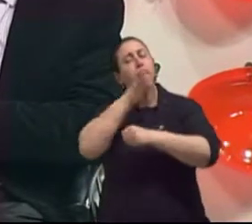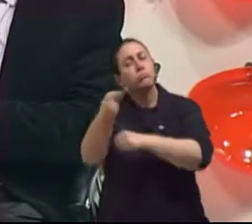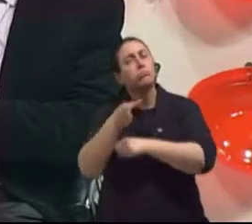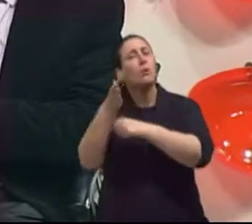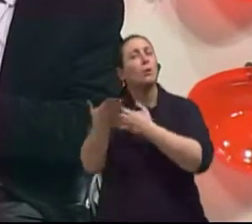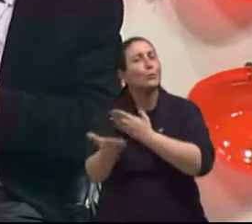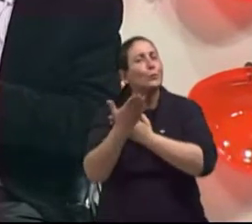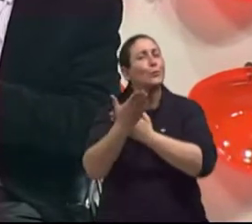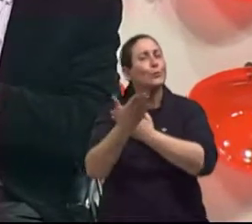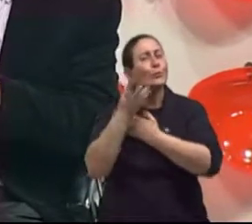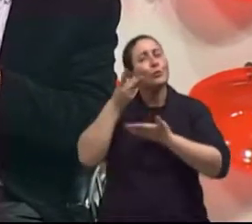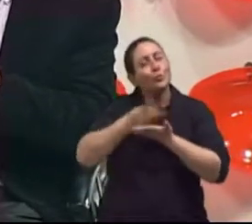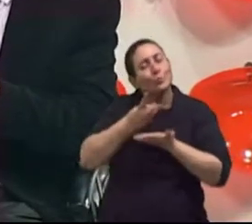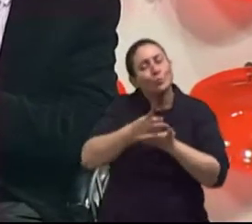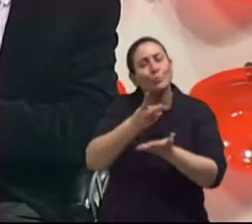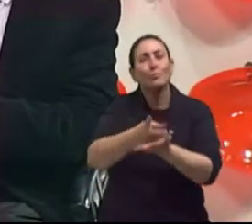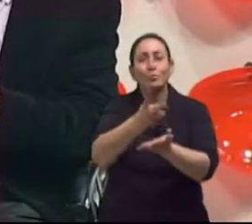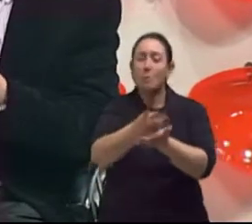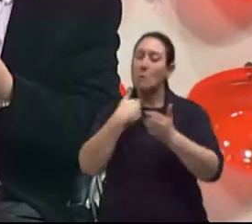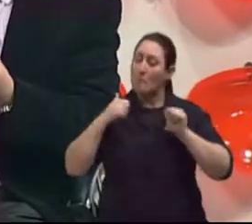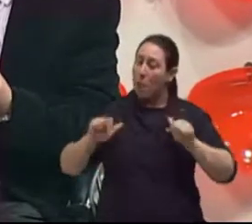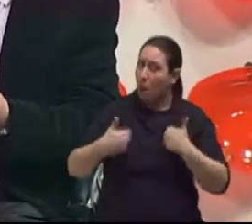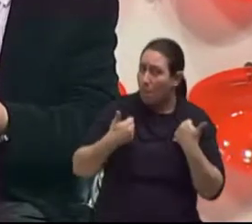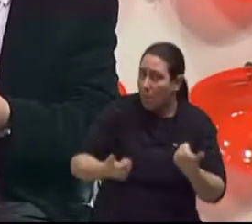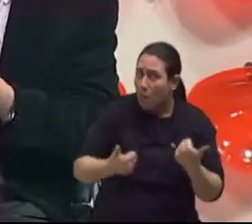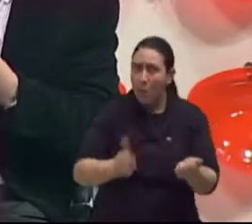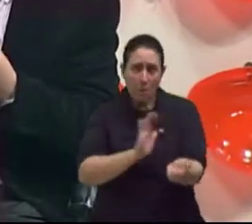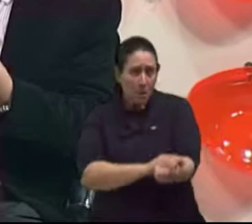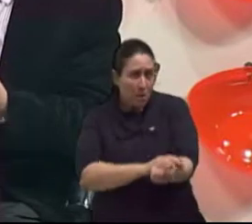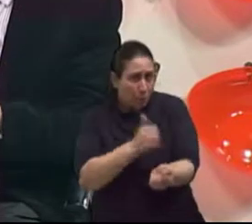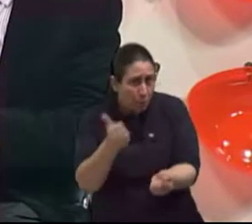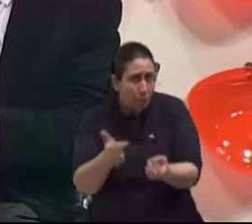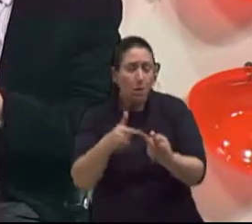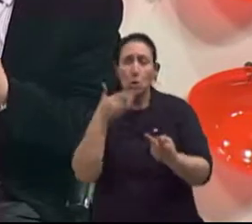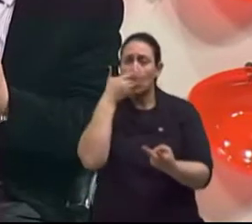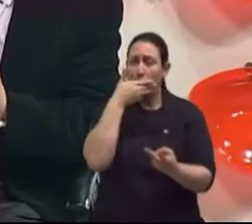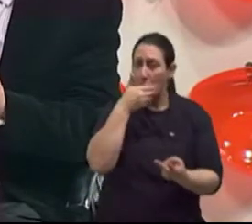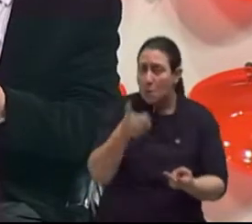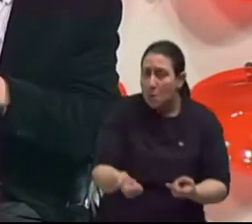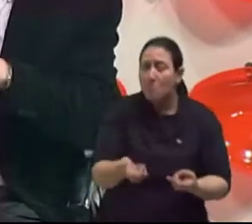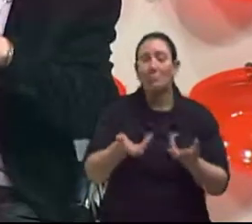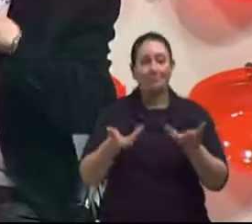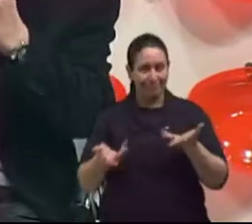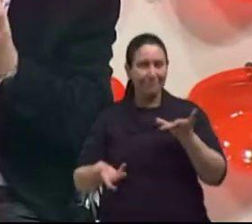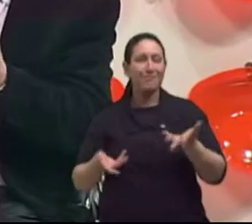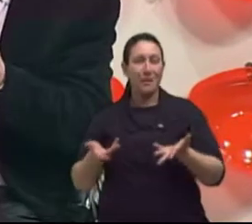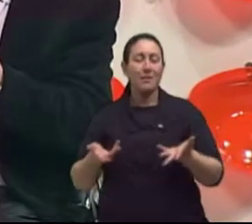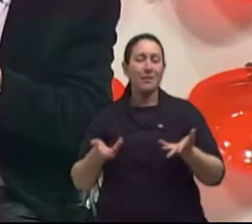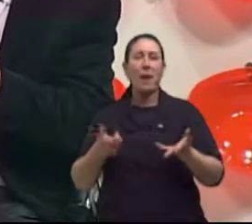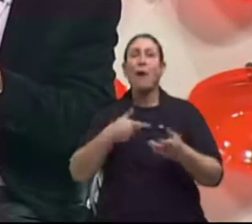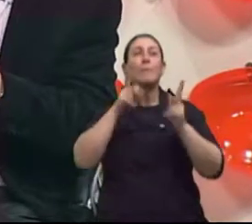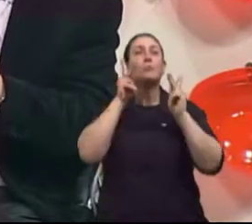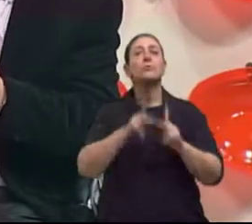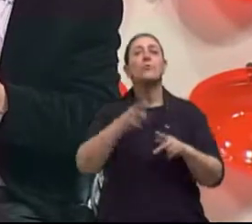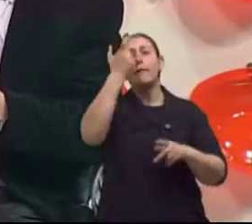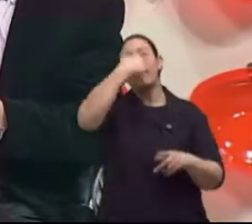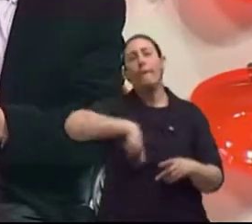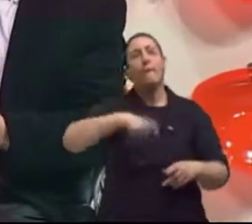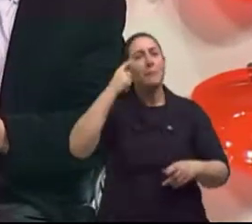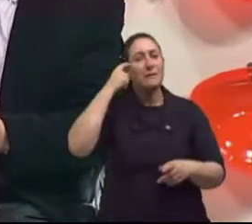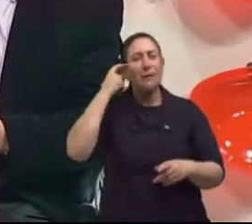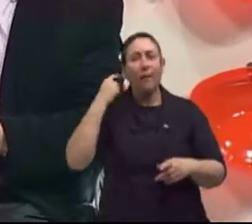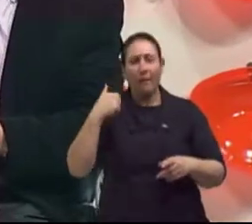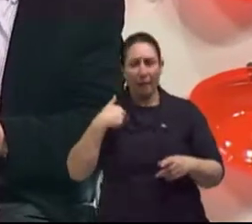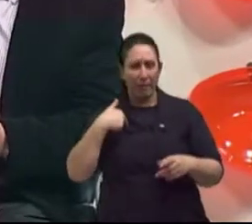acompanhamento regular para ver se está tudo bem, a pressão está bem, a glicose está bem, enfim. E com isso, a pessoa, ela